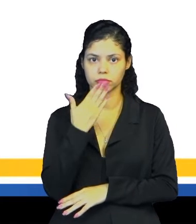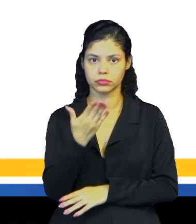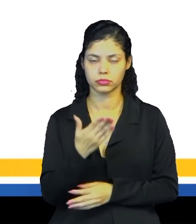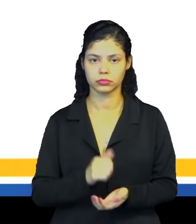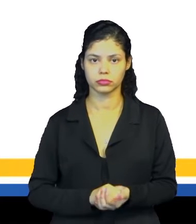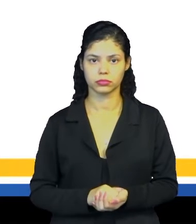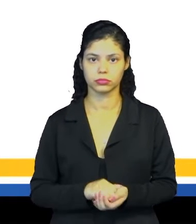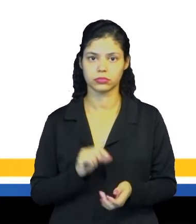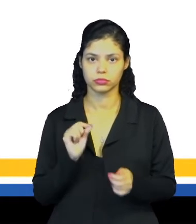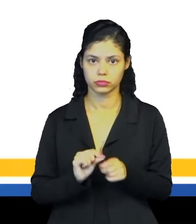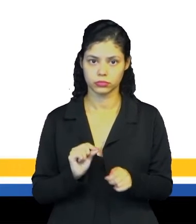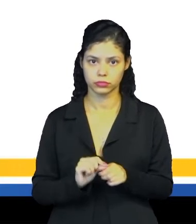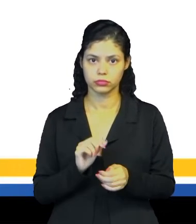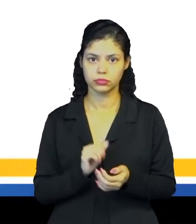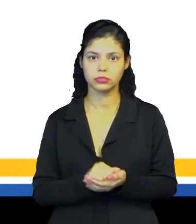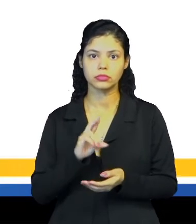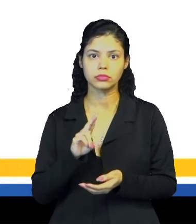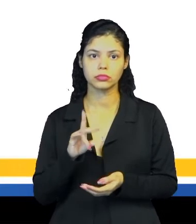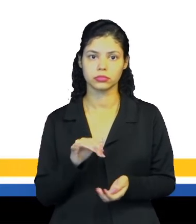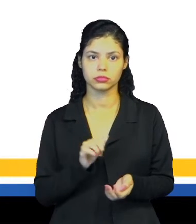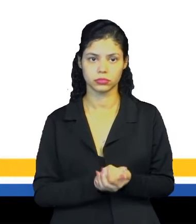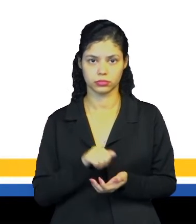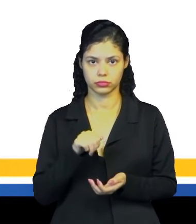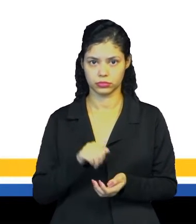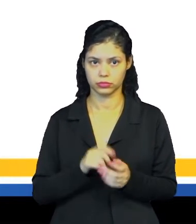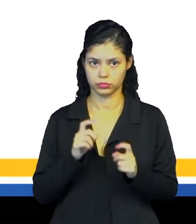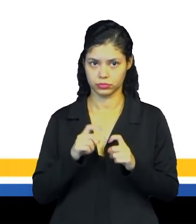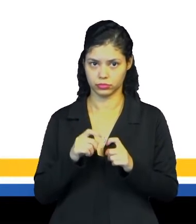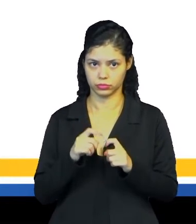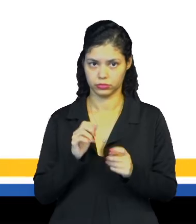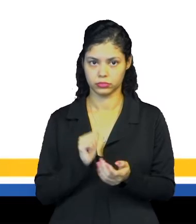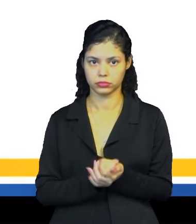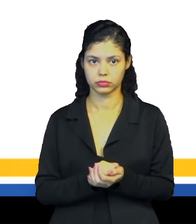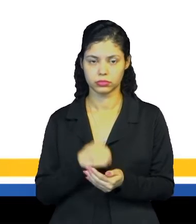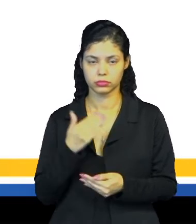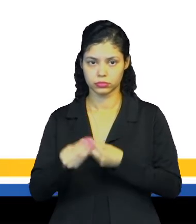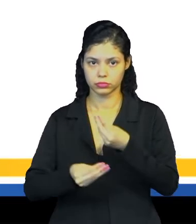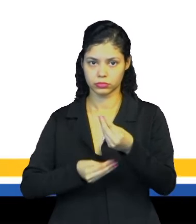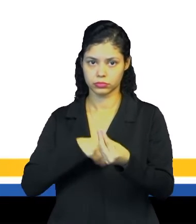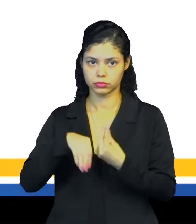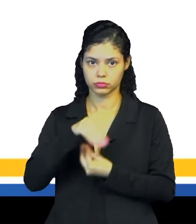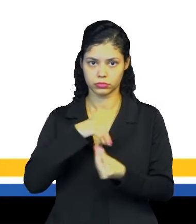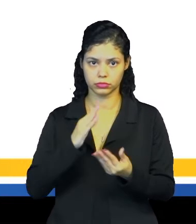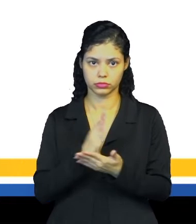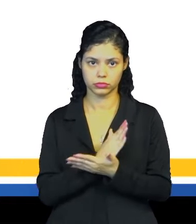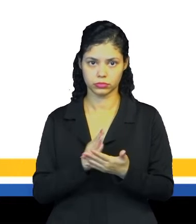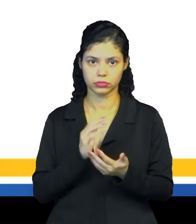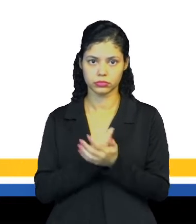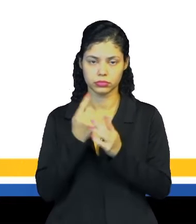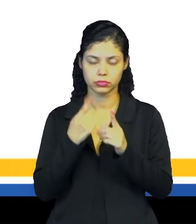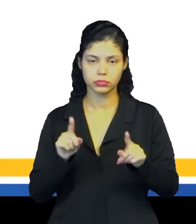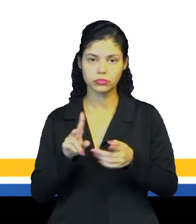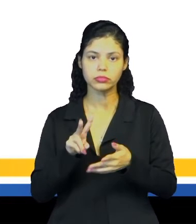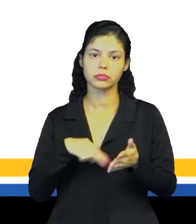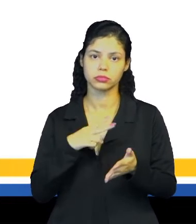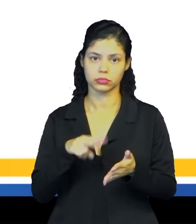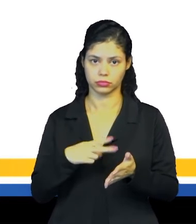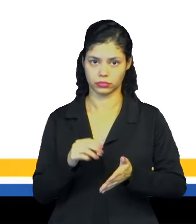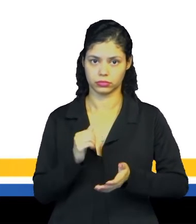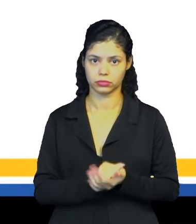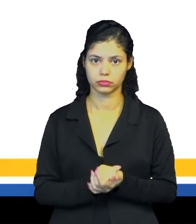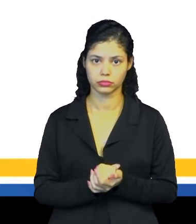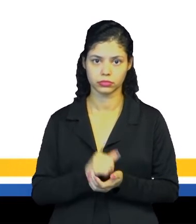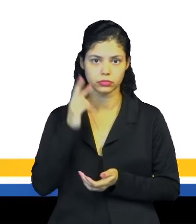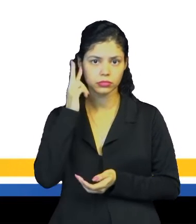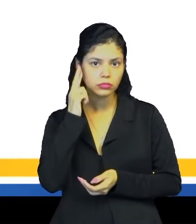de pedido e para efetuar curas medicinais. Eles envolviam, em alguns casos, música e